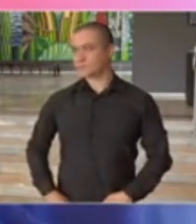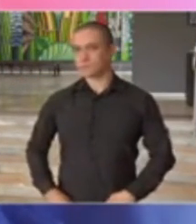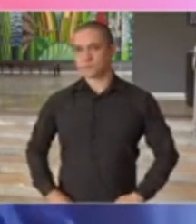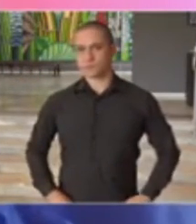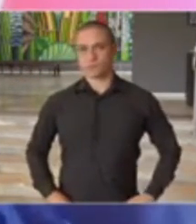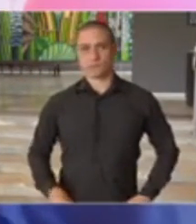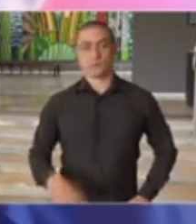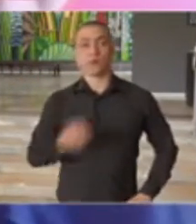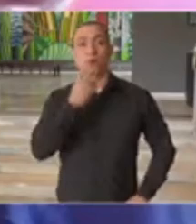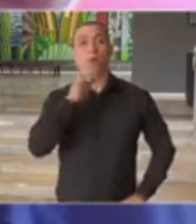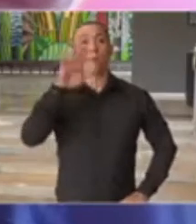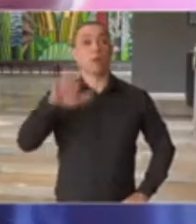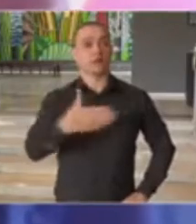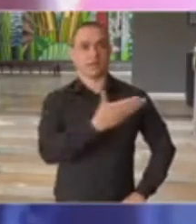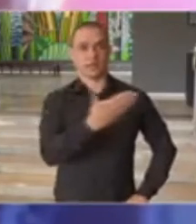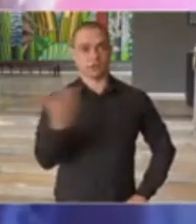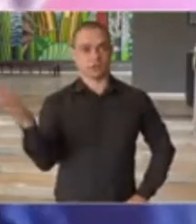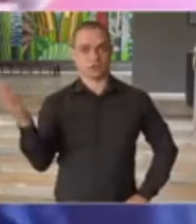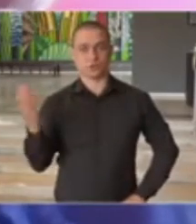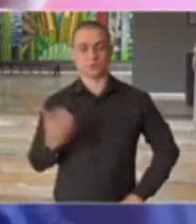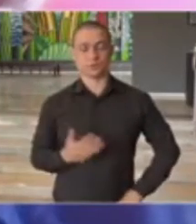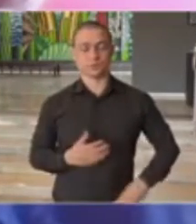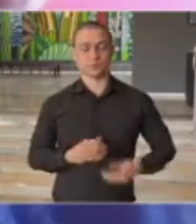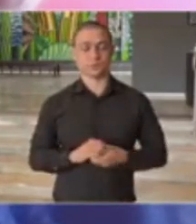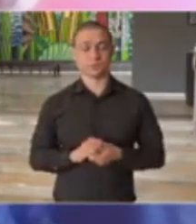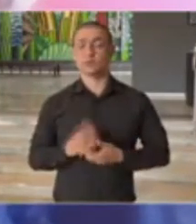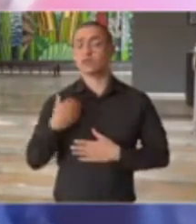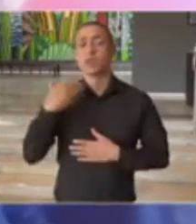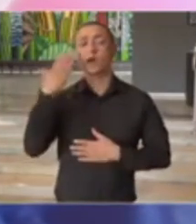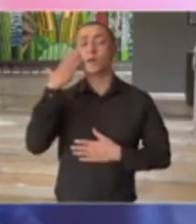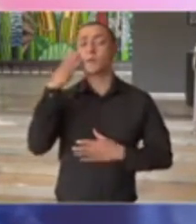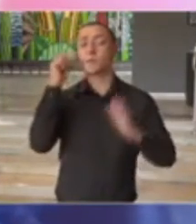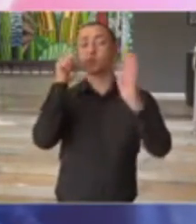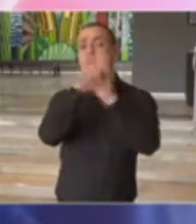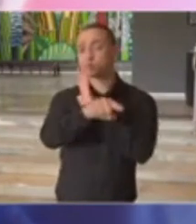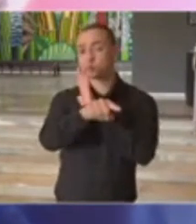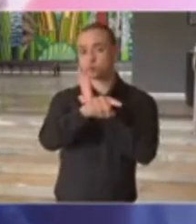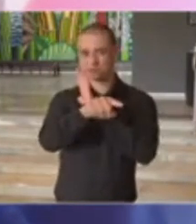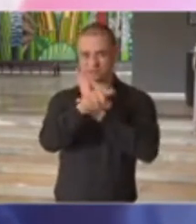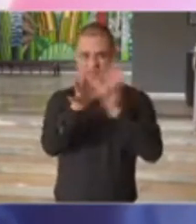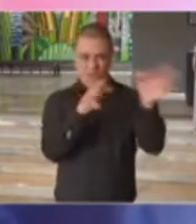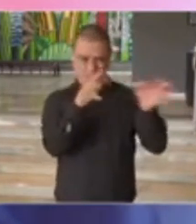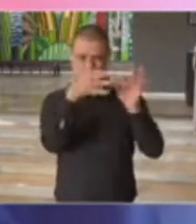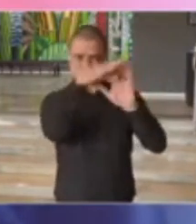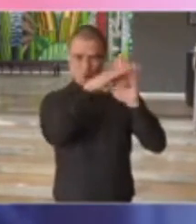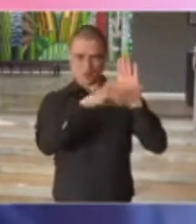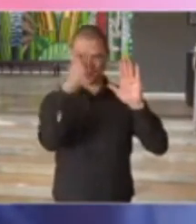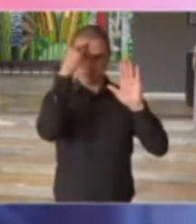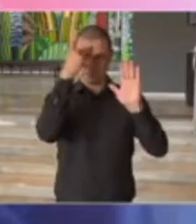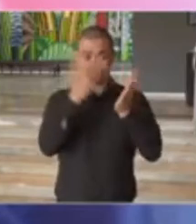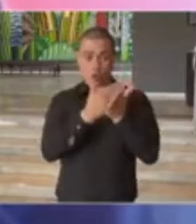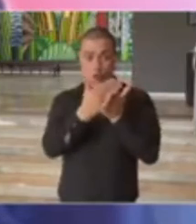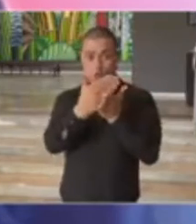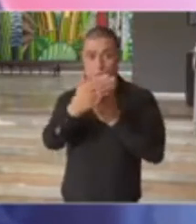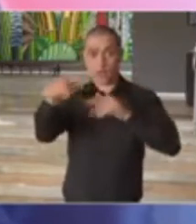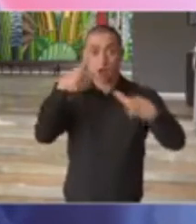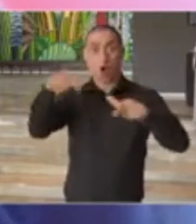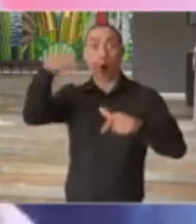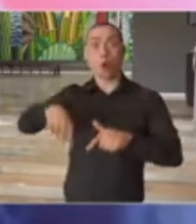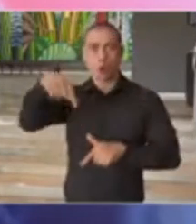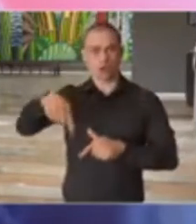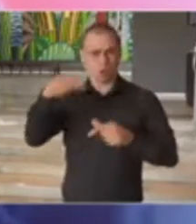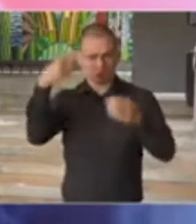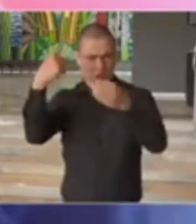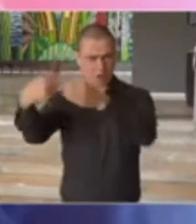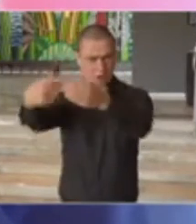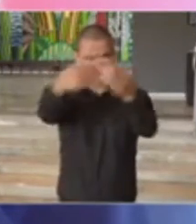Boa tarde, governador. Boa tarde a todos. Eu queria saber, o Plano São Paulo começa a gerar a valer hoje, então as prefeituras